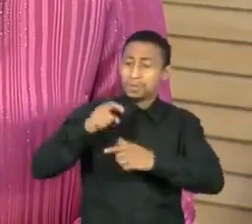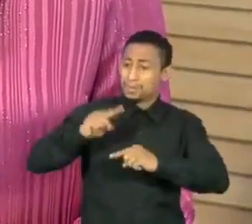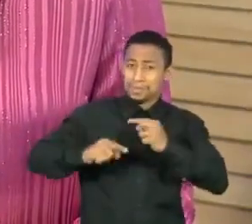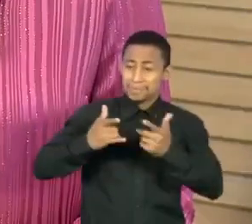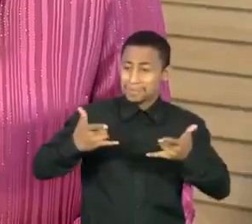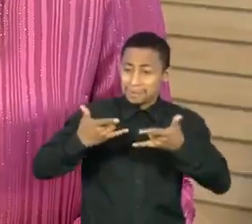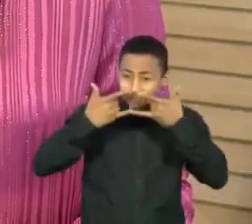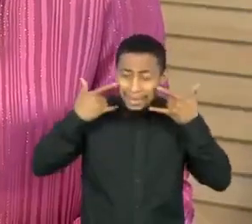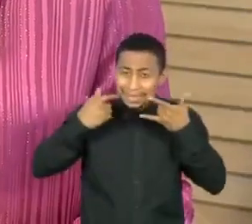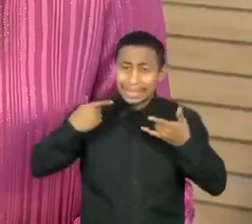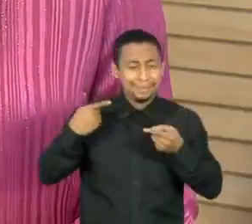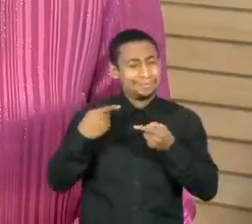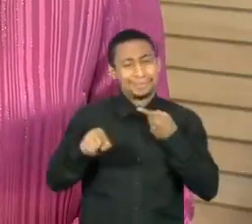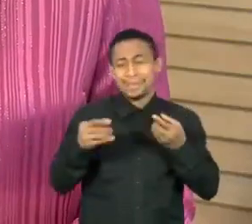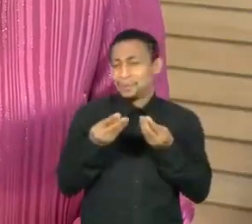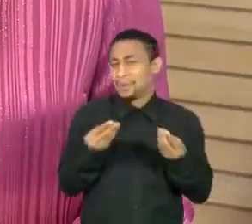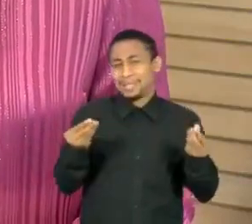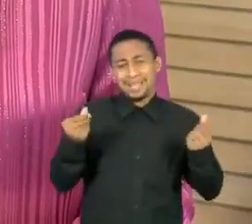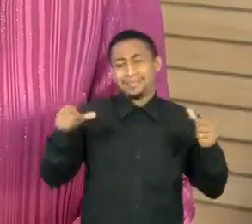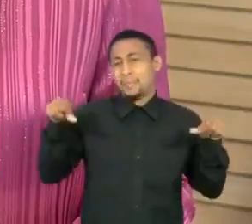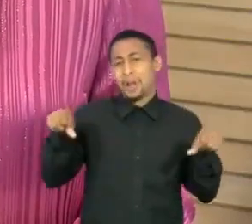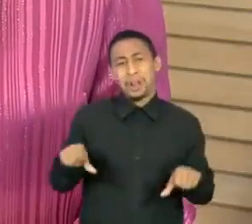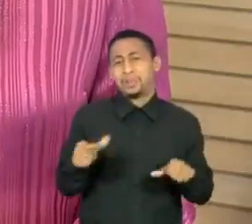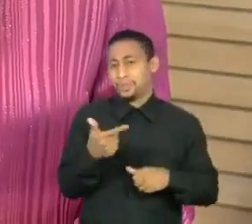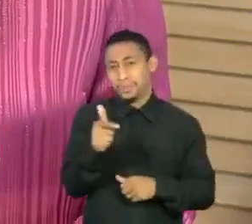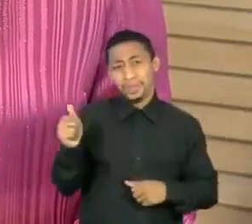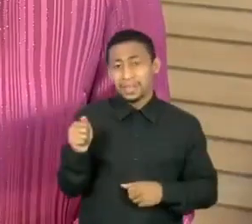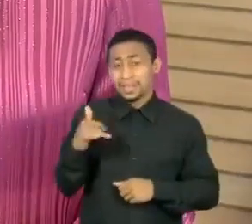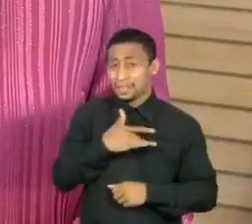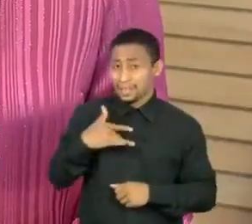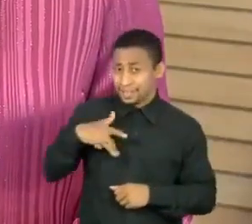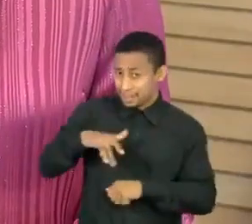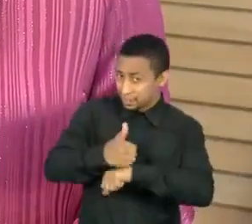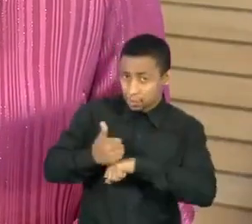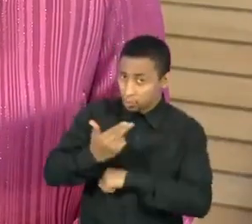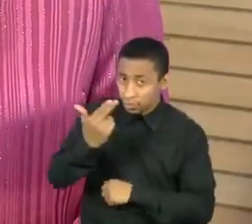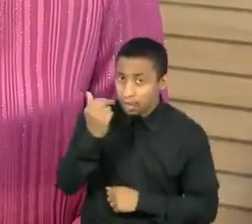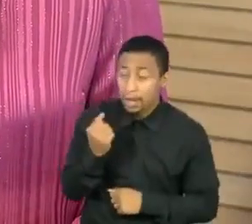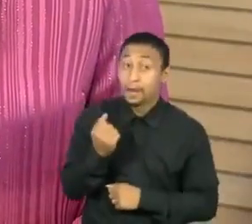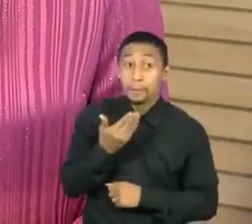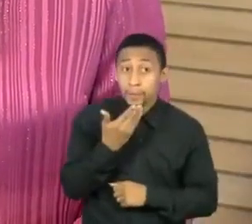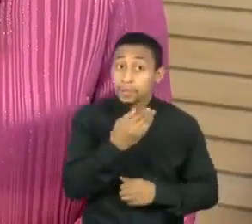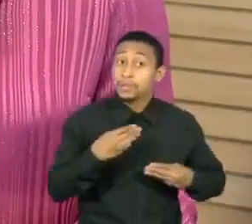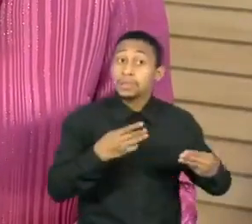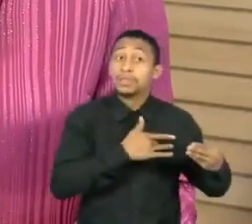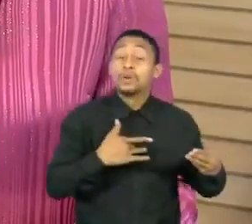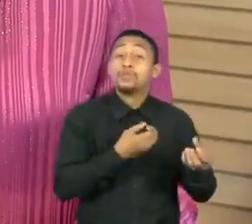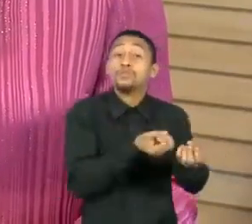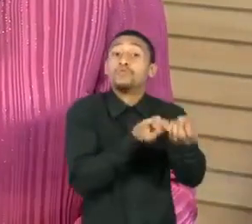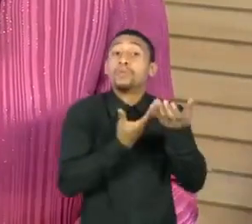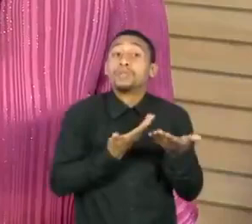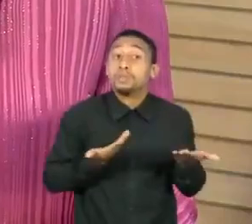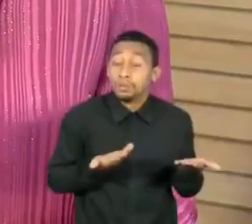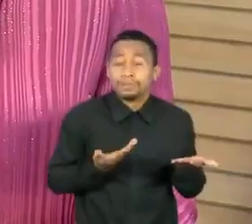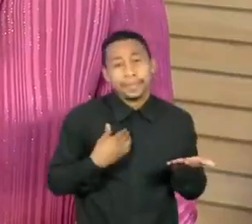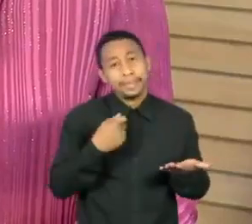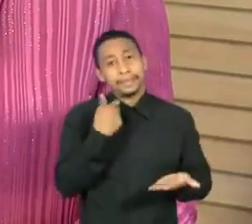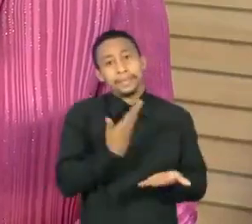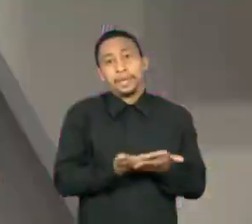critérios de qualidade mínimos para profissionais de saúde. Também pedimos informações ao Ministério da Saúde, mas o órgão ainda não respondeu.